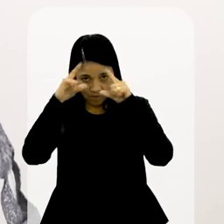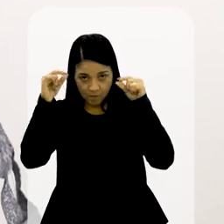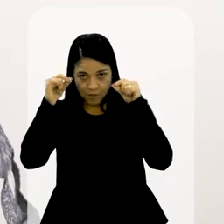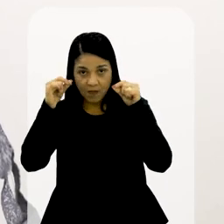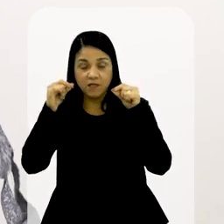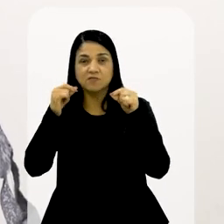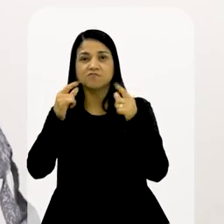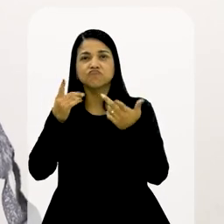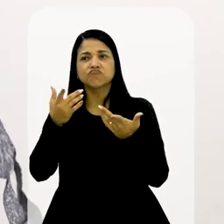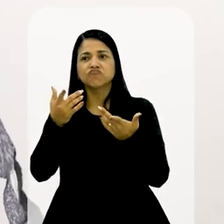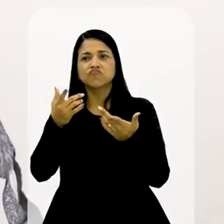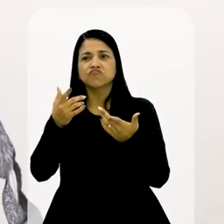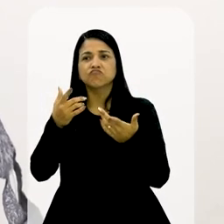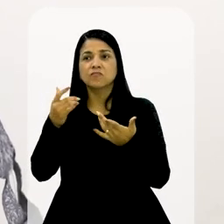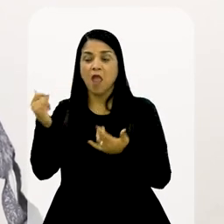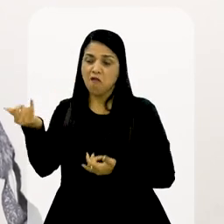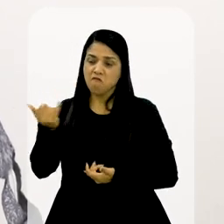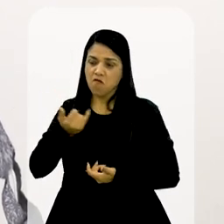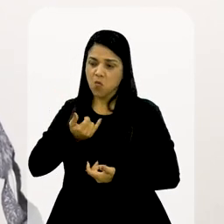virou enfermagem.